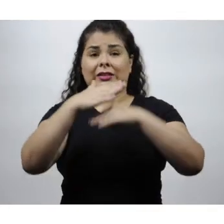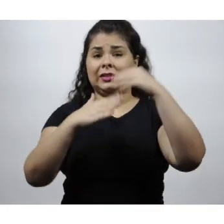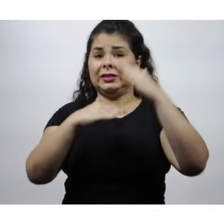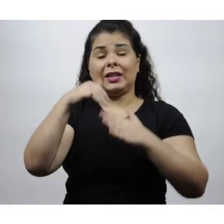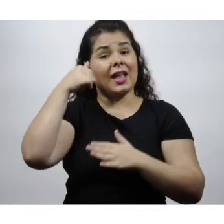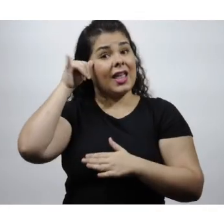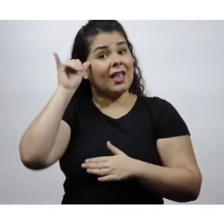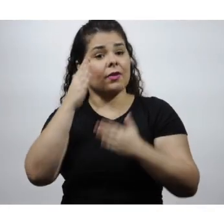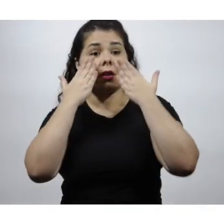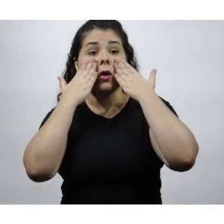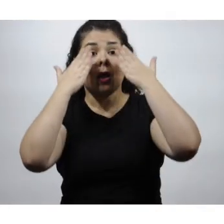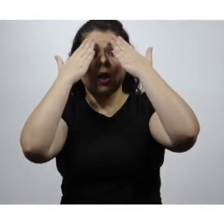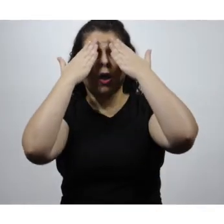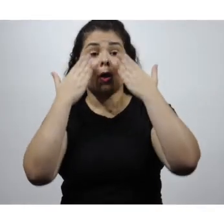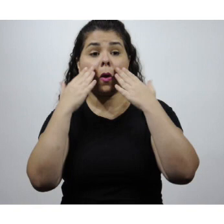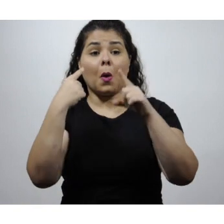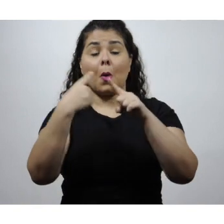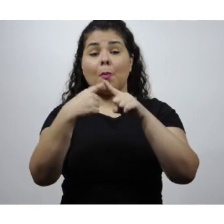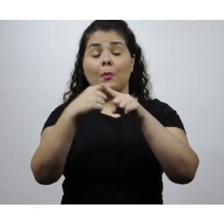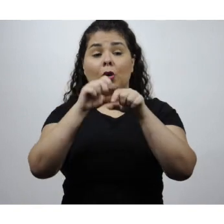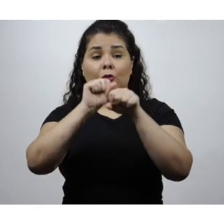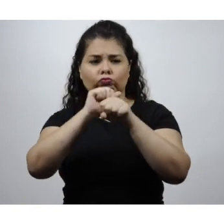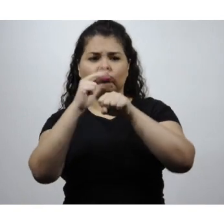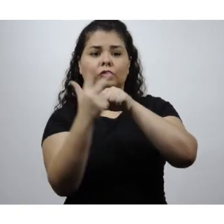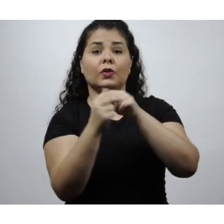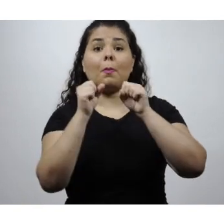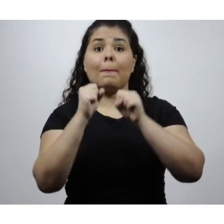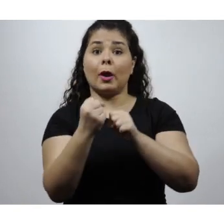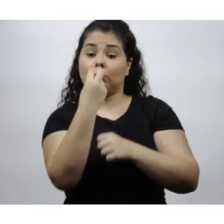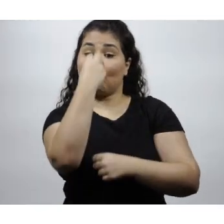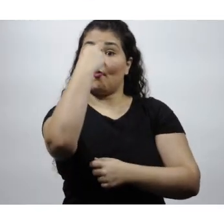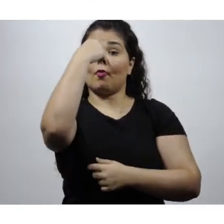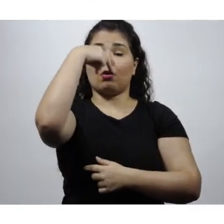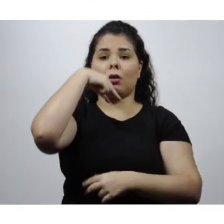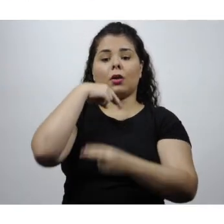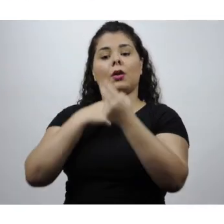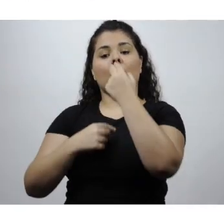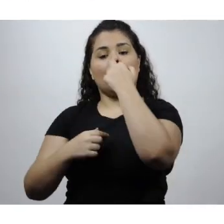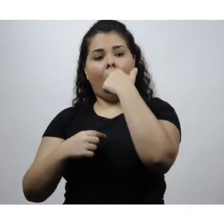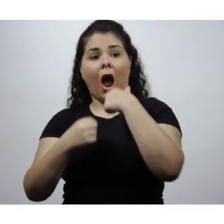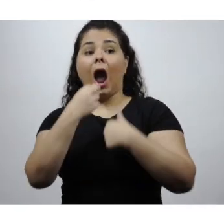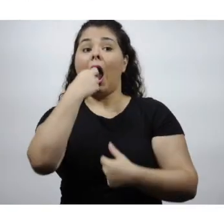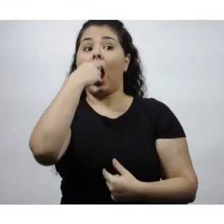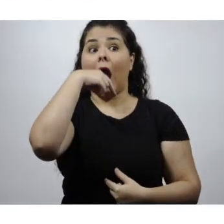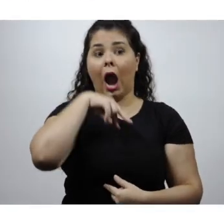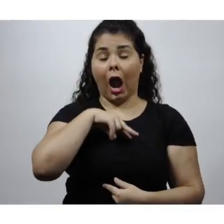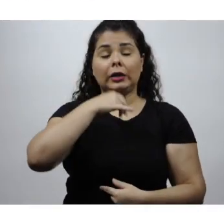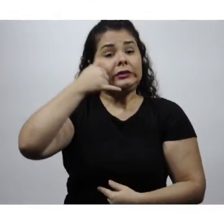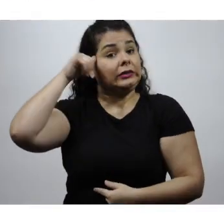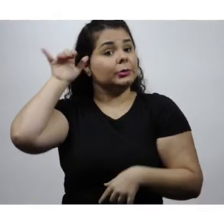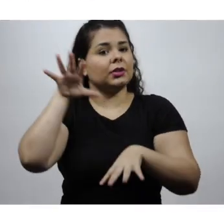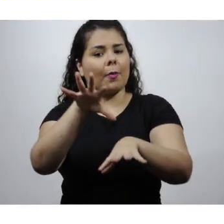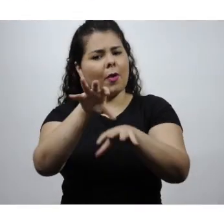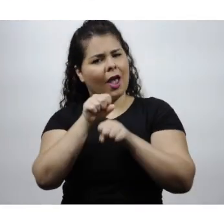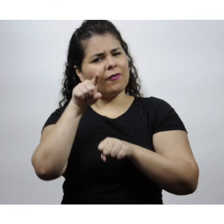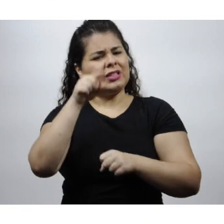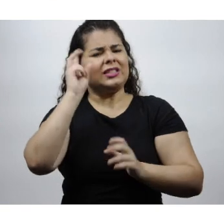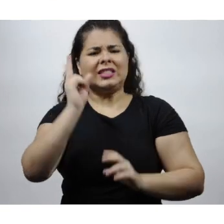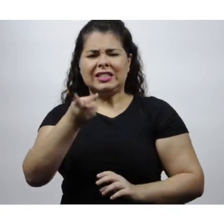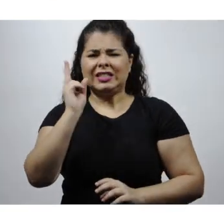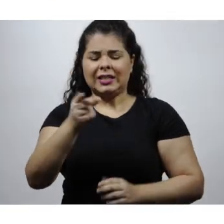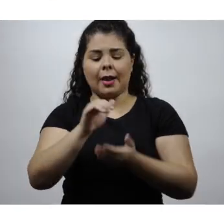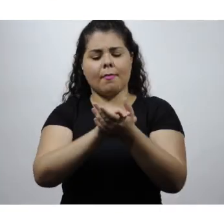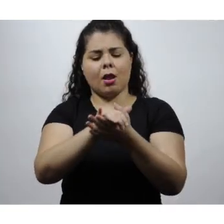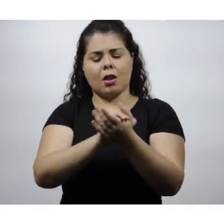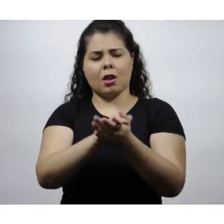rosto mesmo se estiver usando máscara, porque o vírus entra pelos olhos, nariz, boca. Para não pegar, lave as mãos sempre com água e sabão durante 20 segundos